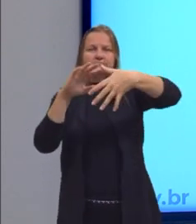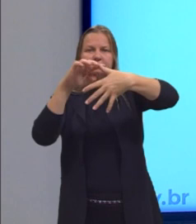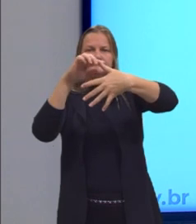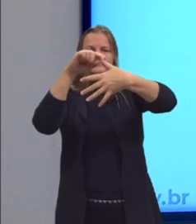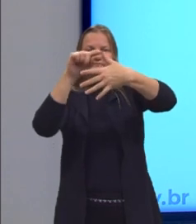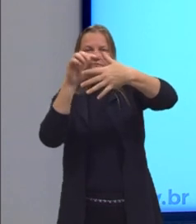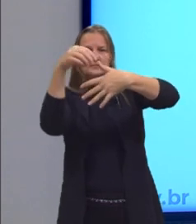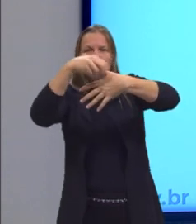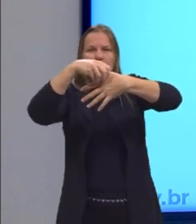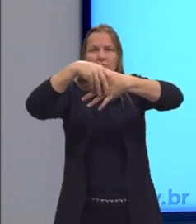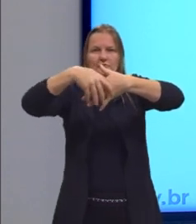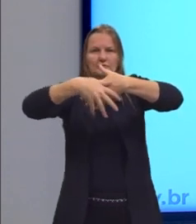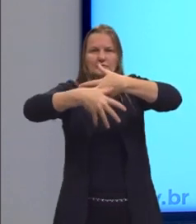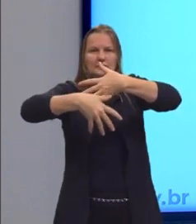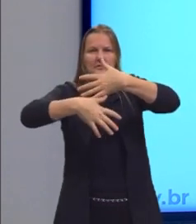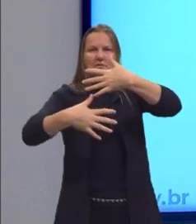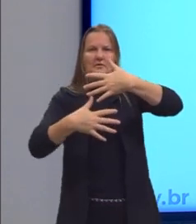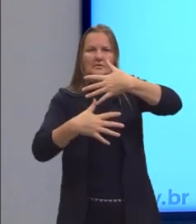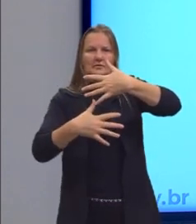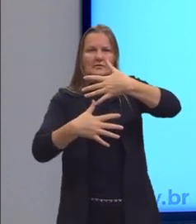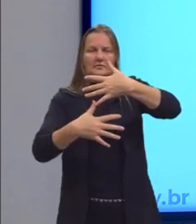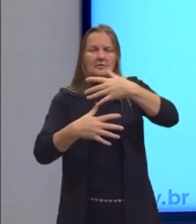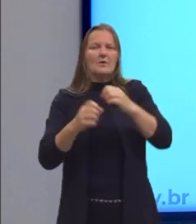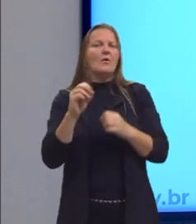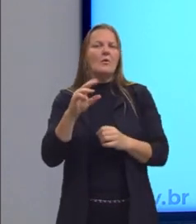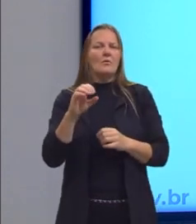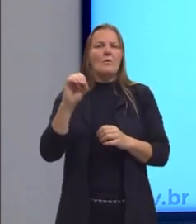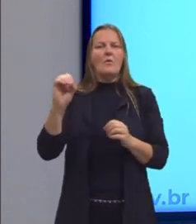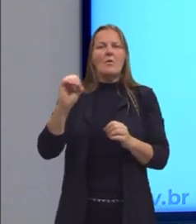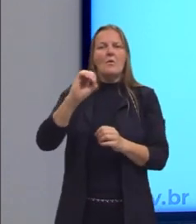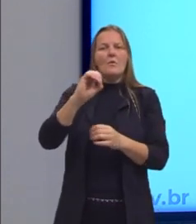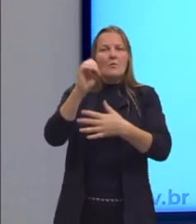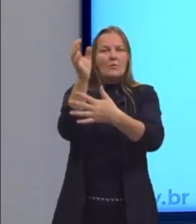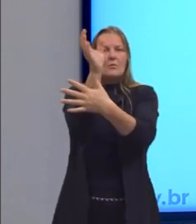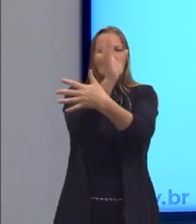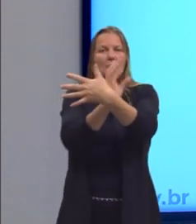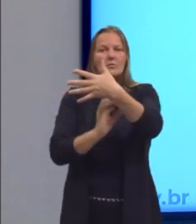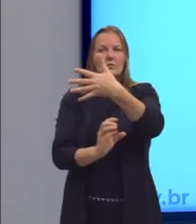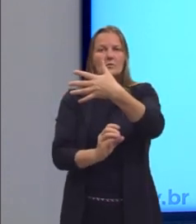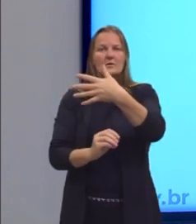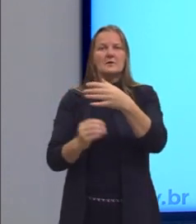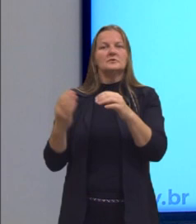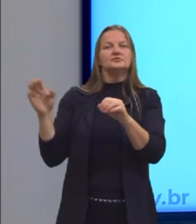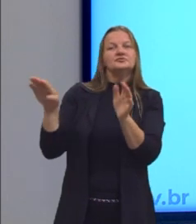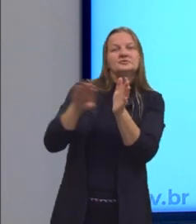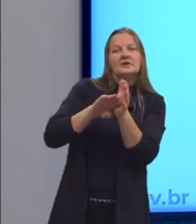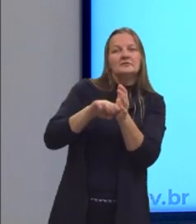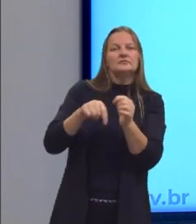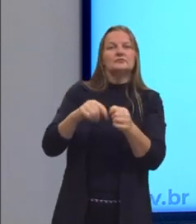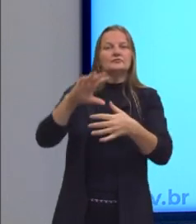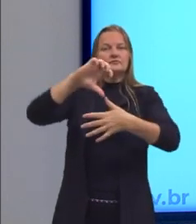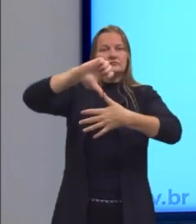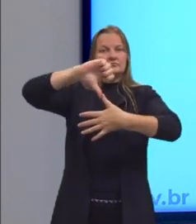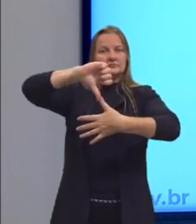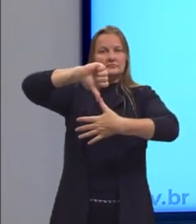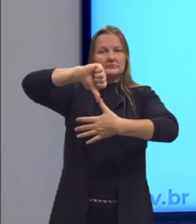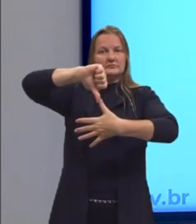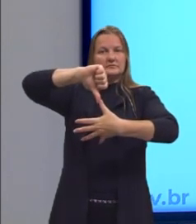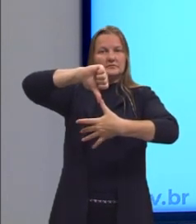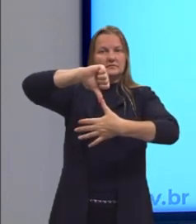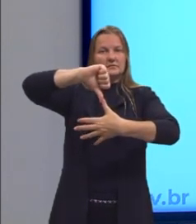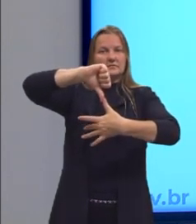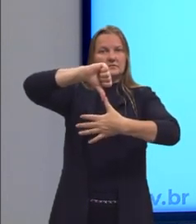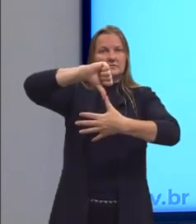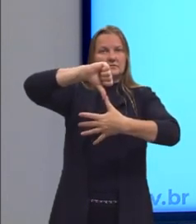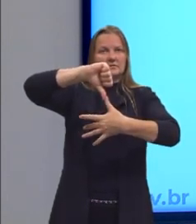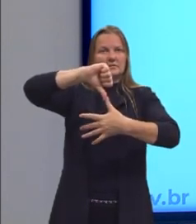segundo essa teoria do Oceano Pacífico, poderiam ter vindo povos direto pelo oceano e vindo aqui para a América do Sul, sem passar pela